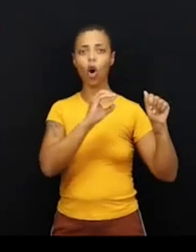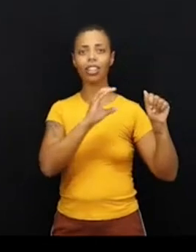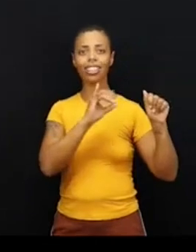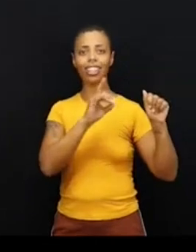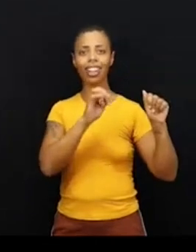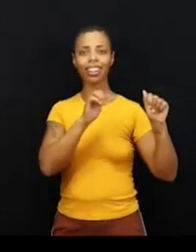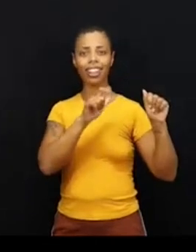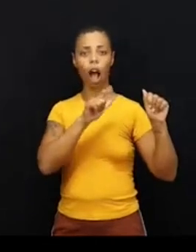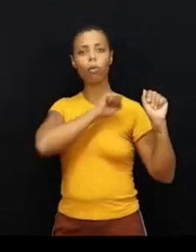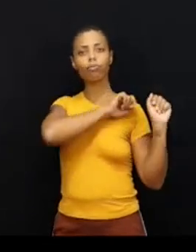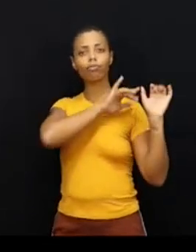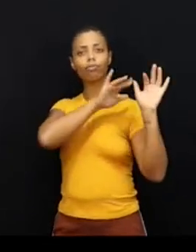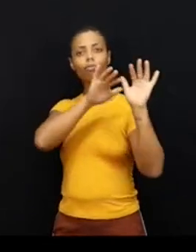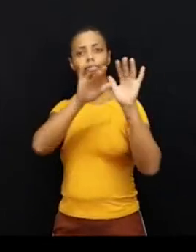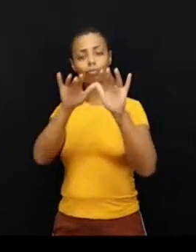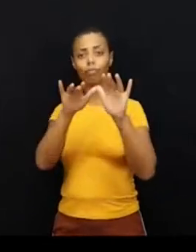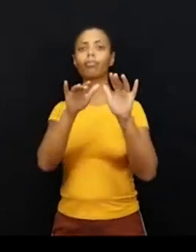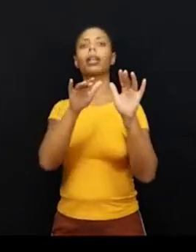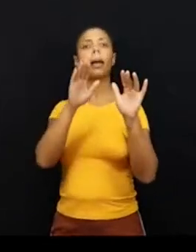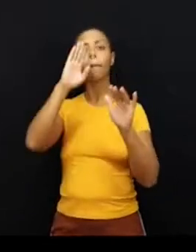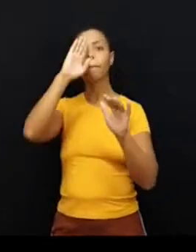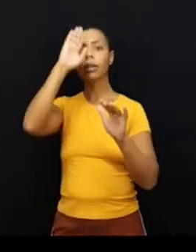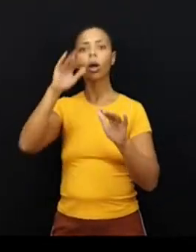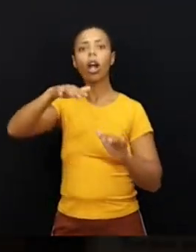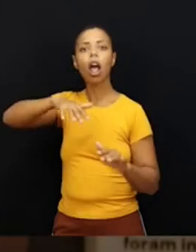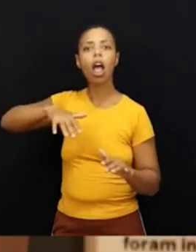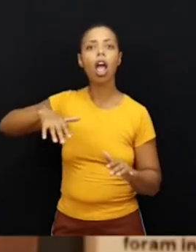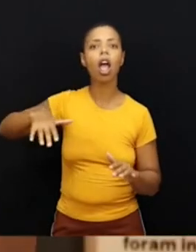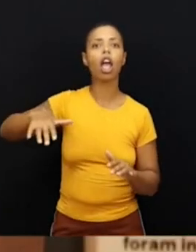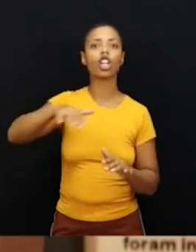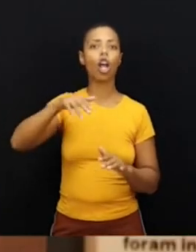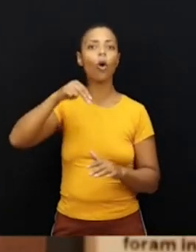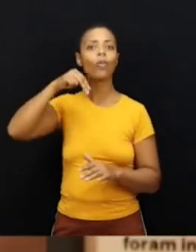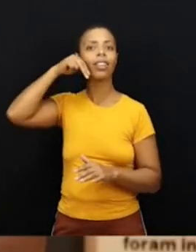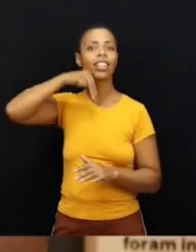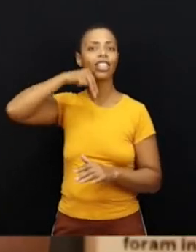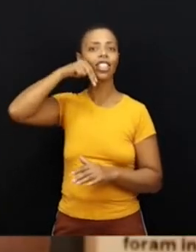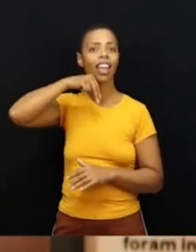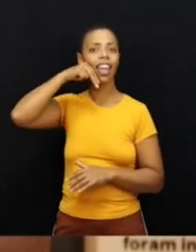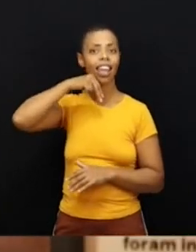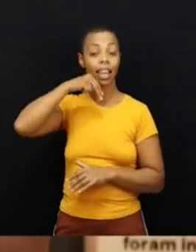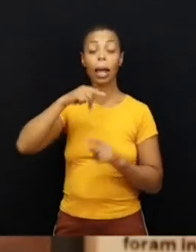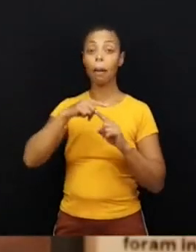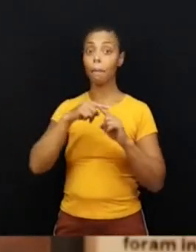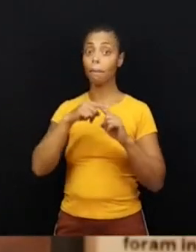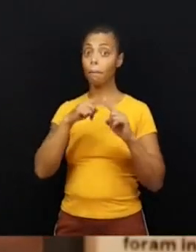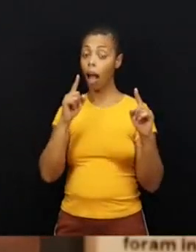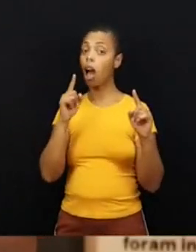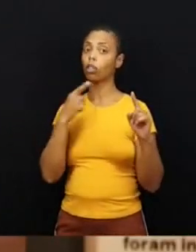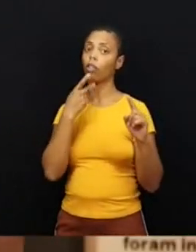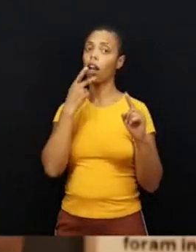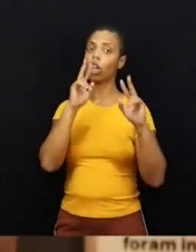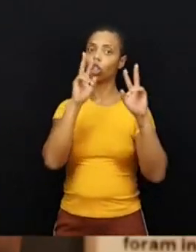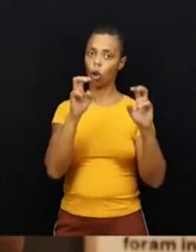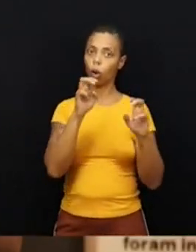especificamente povoando a região da Nigéria, mais em relação ao que eu estou falando, em relação à